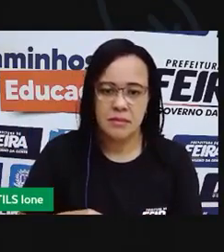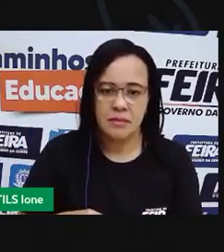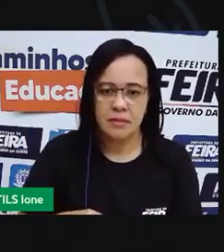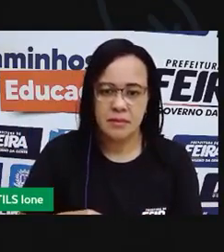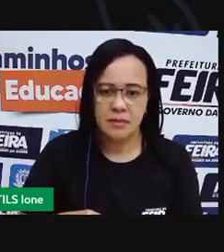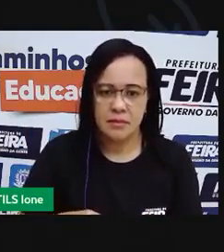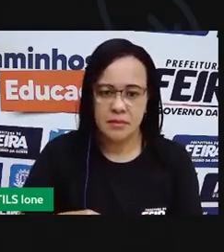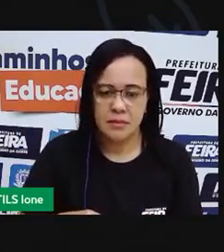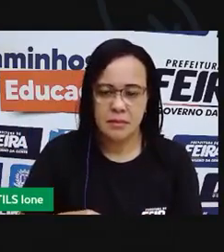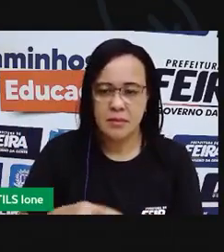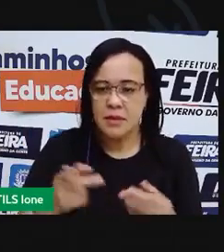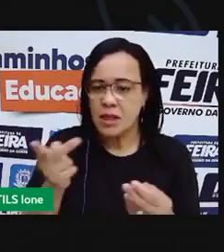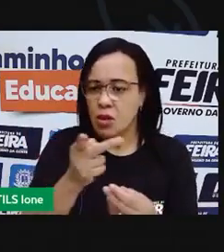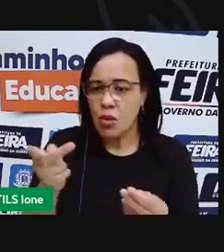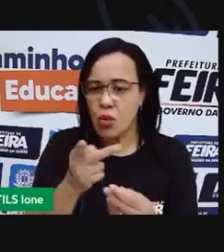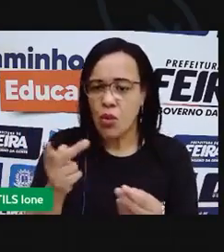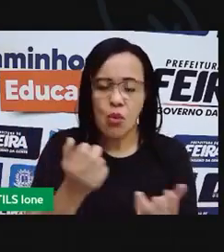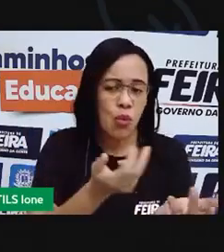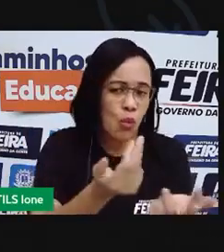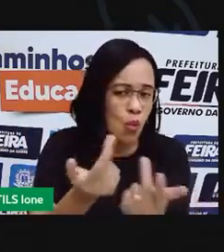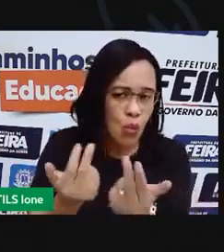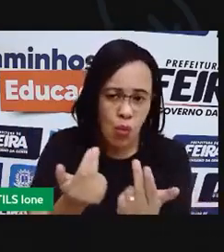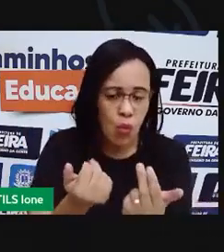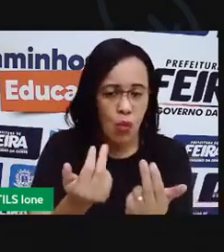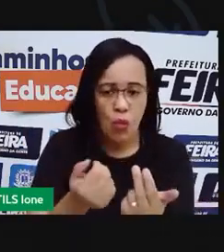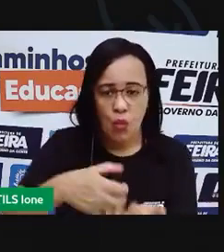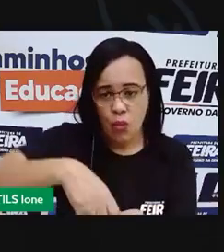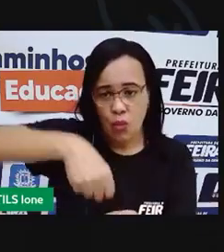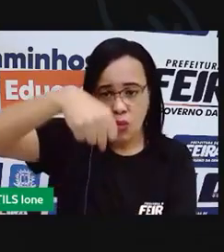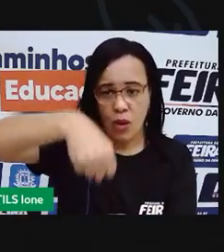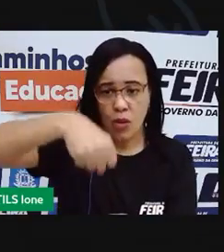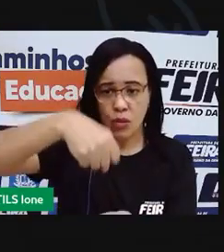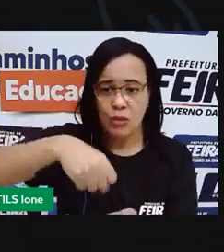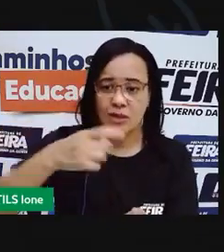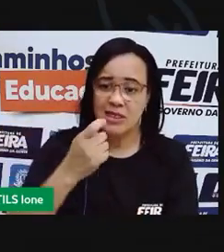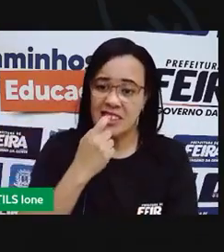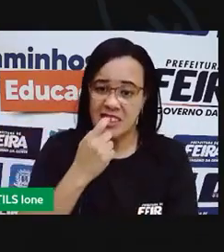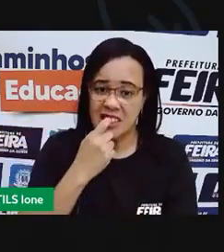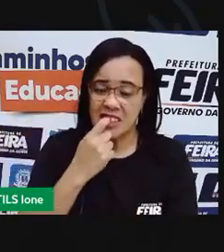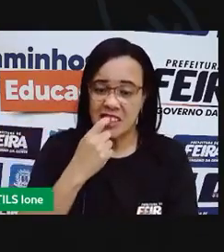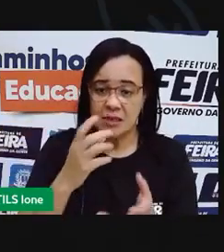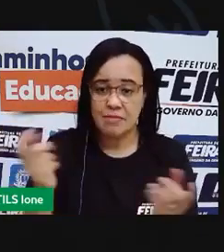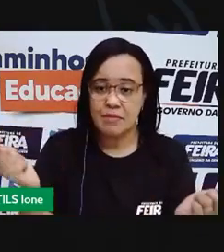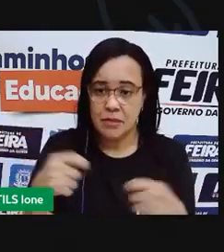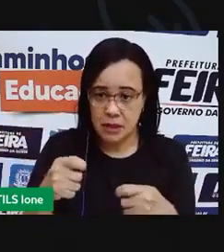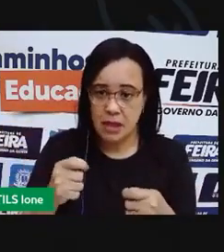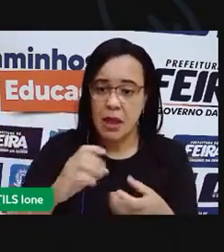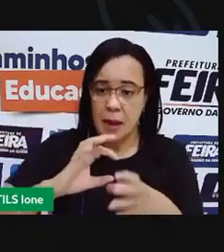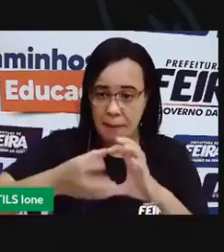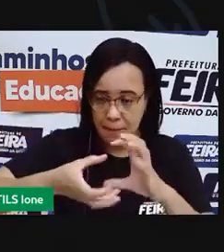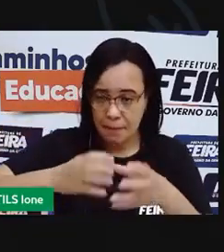assim como esse saco plástico eu consigo mexer movimentar ele